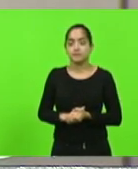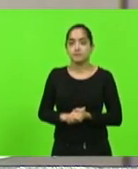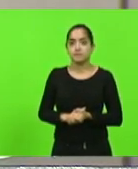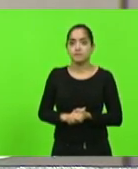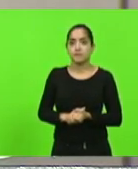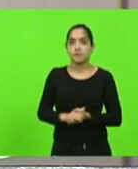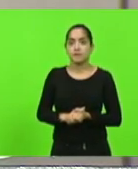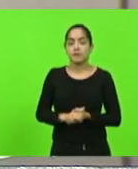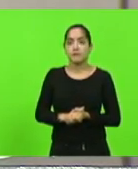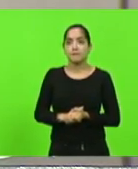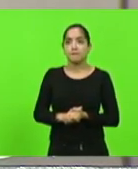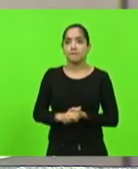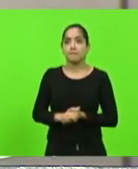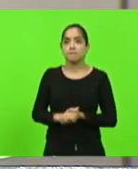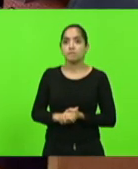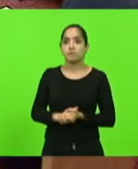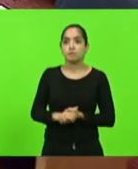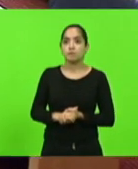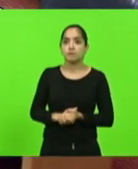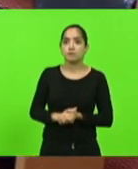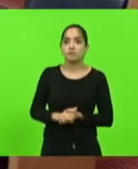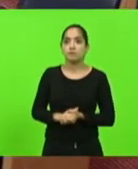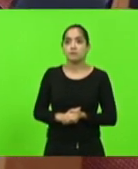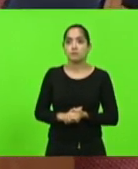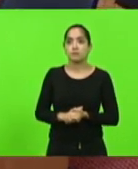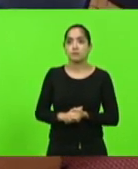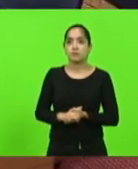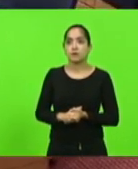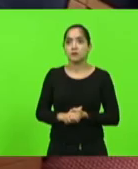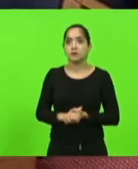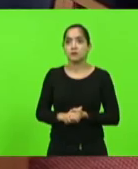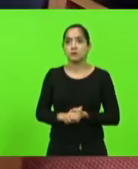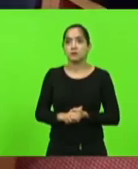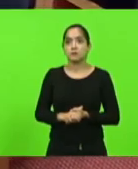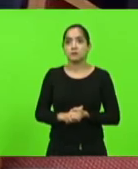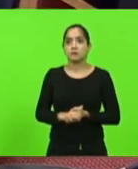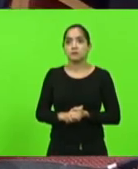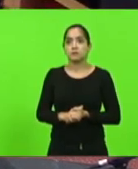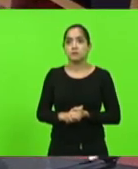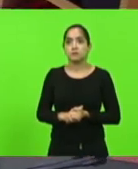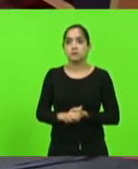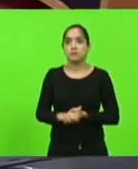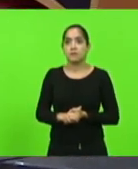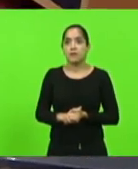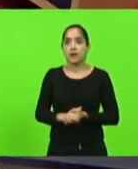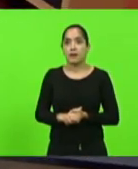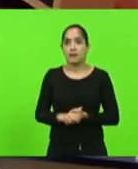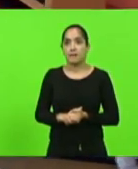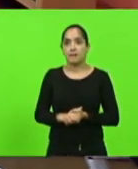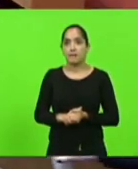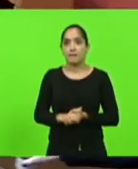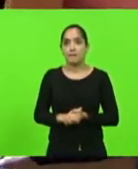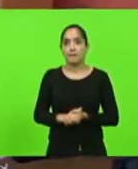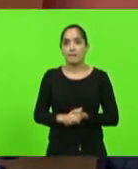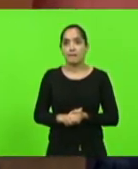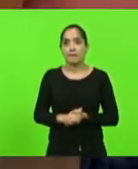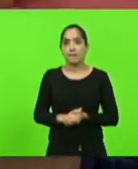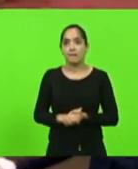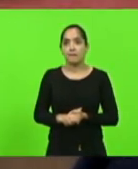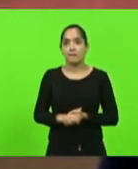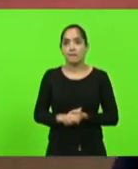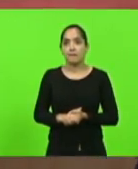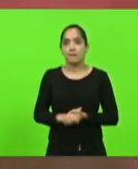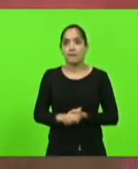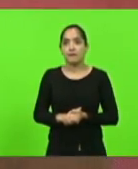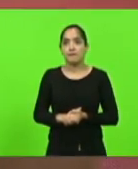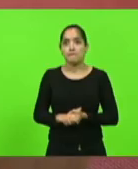o excelente será dez minutos, deputado. O excelente, eu me chamo depois da Lu. Pois é, Paulinha,